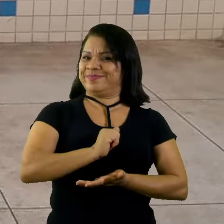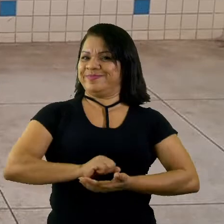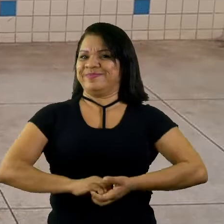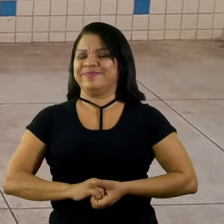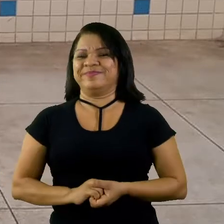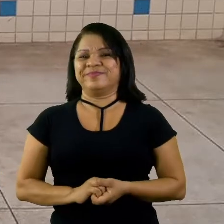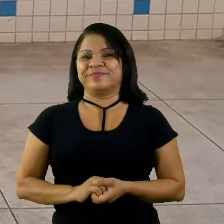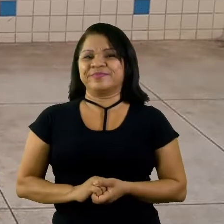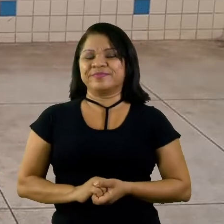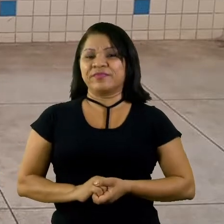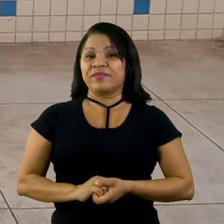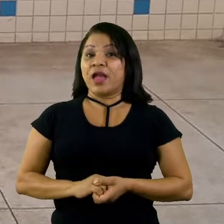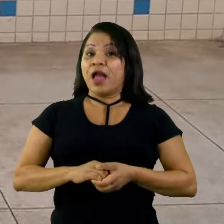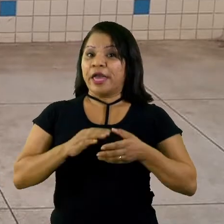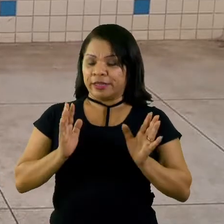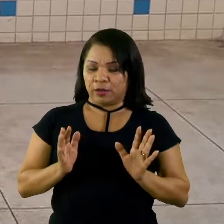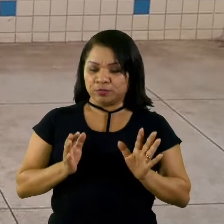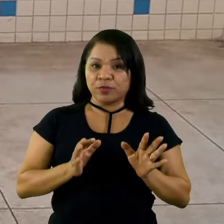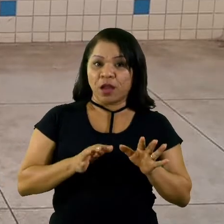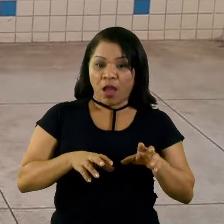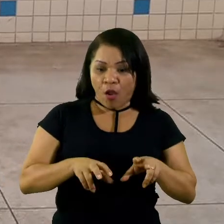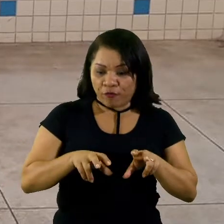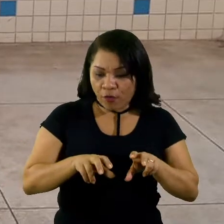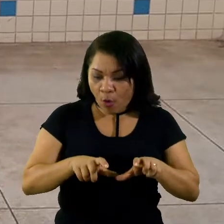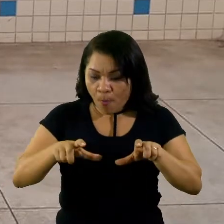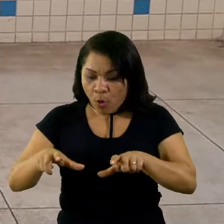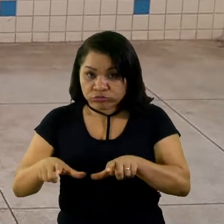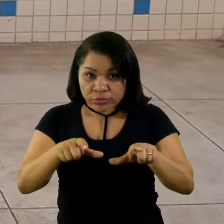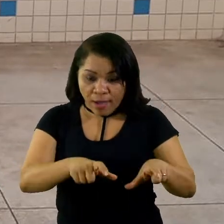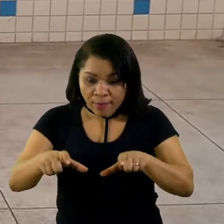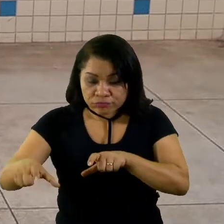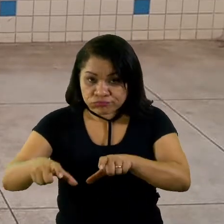Eu vou montar o nosso circuito com arco.